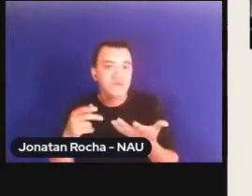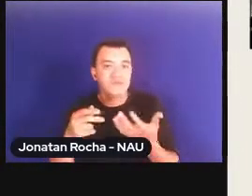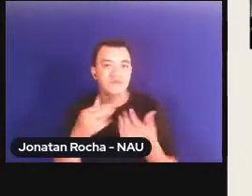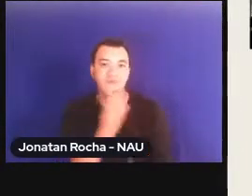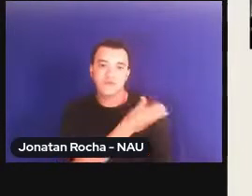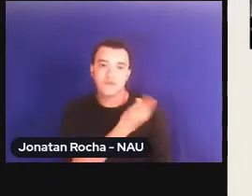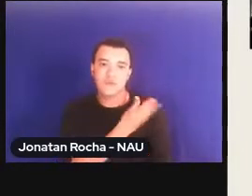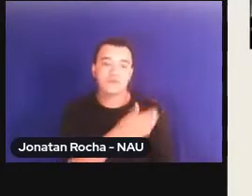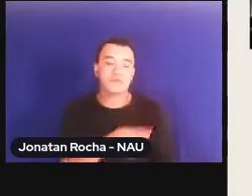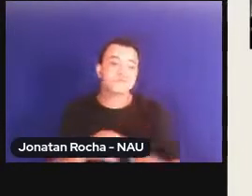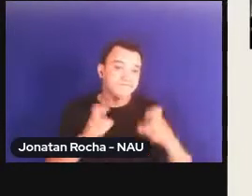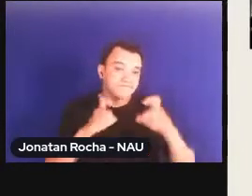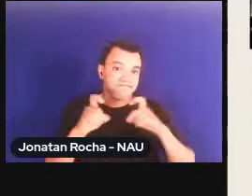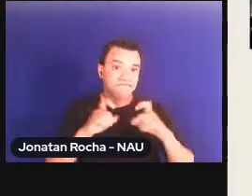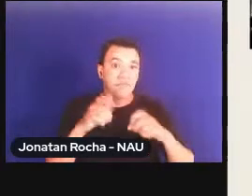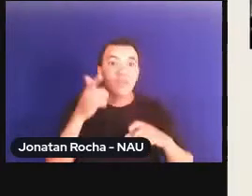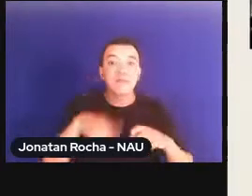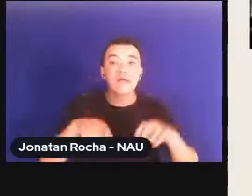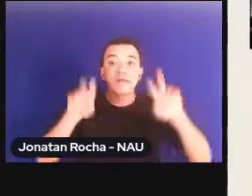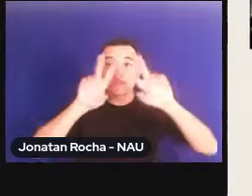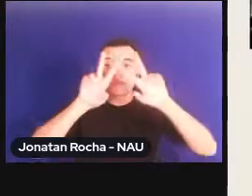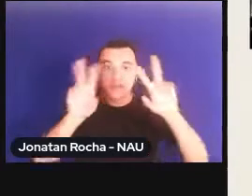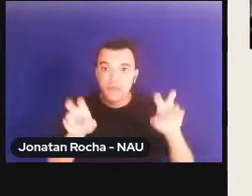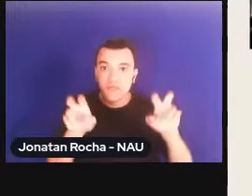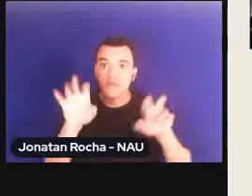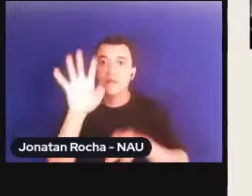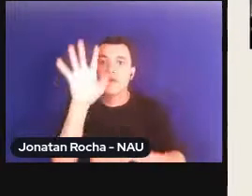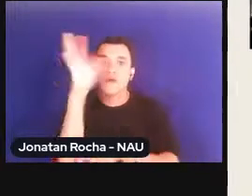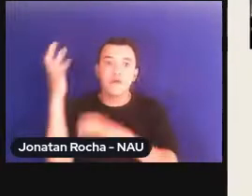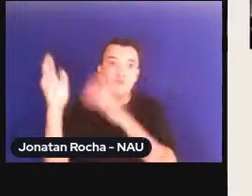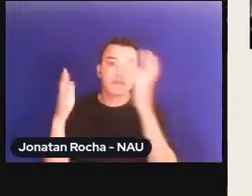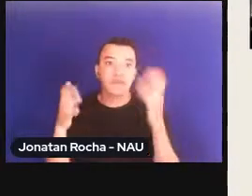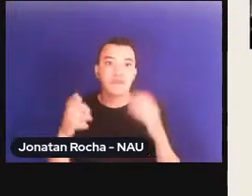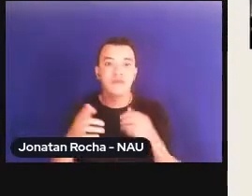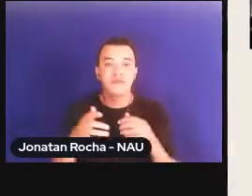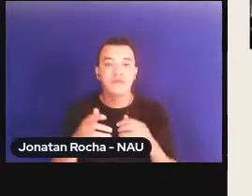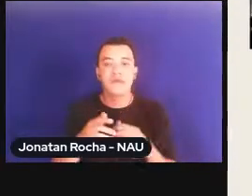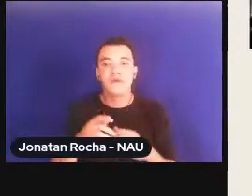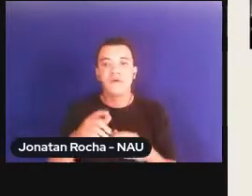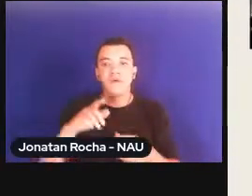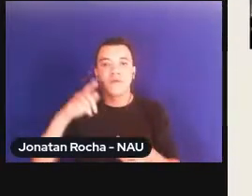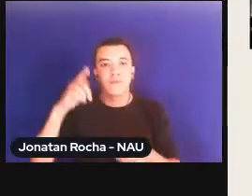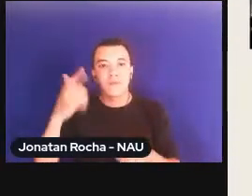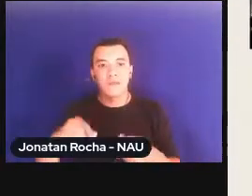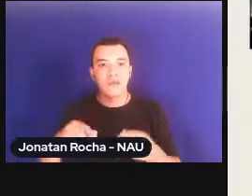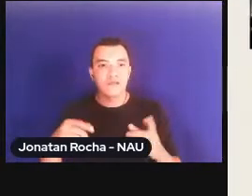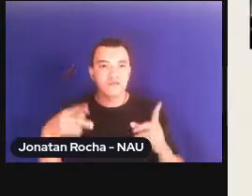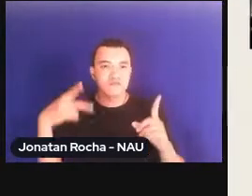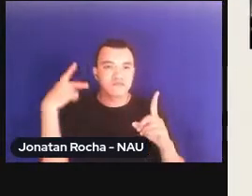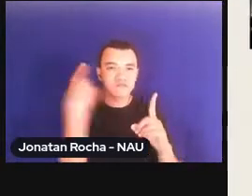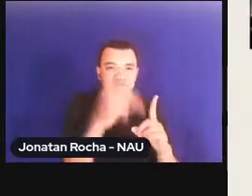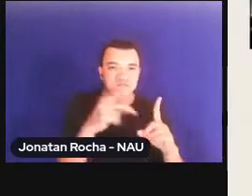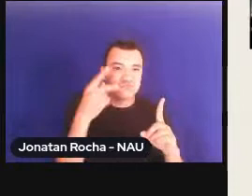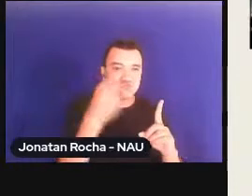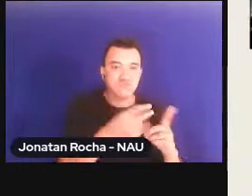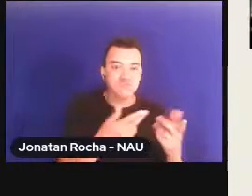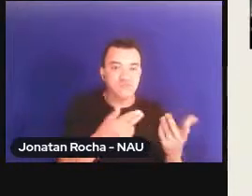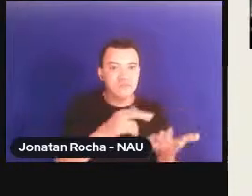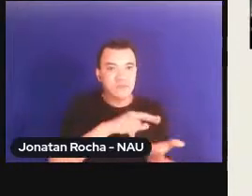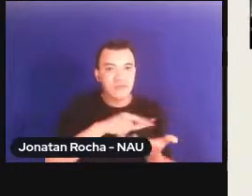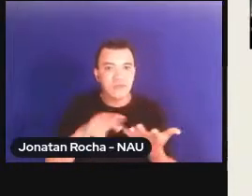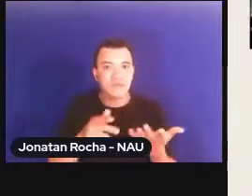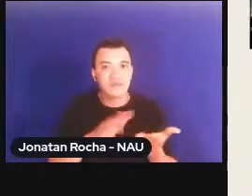questão ambiental, a questão da tortura, as ações afirmativas, eu lato